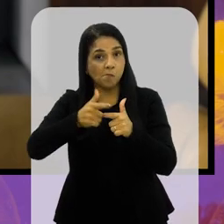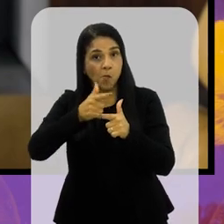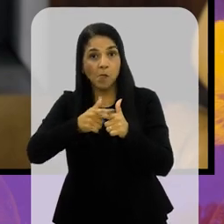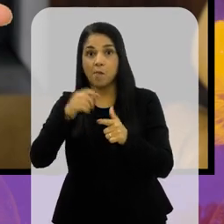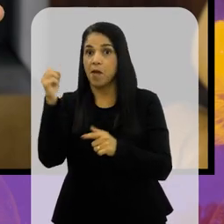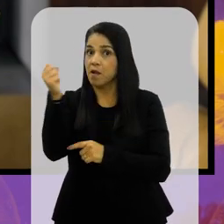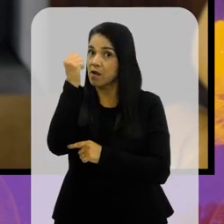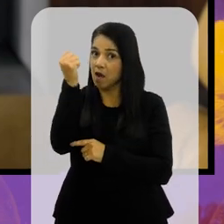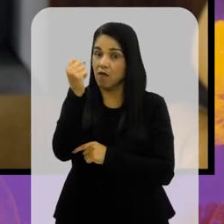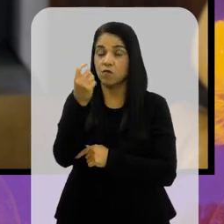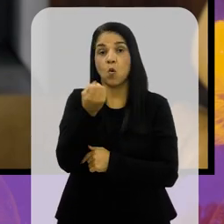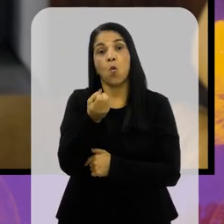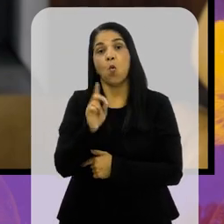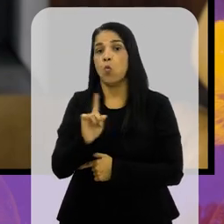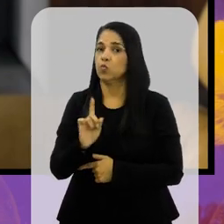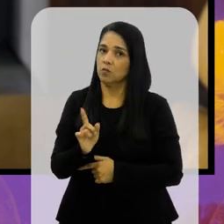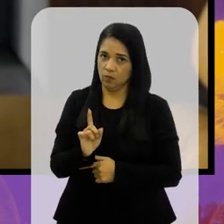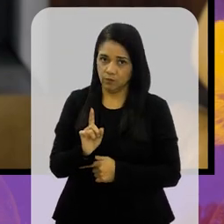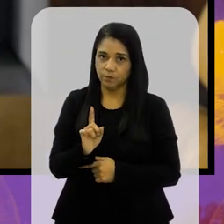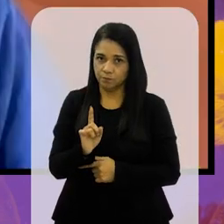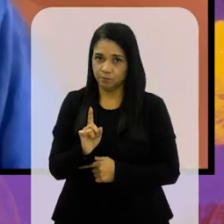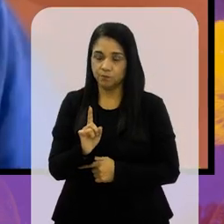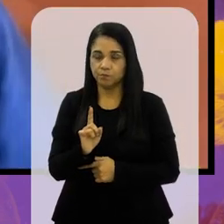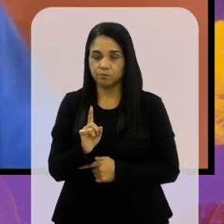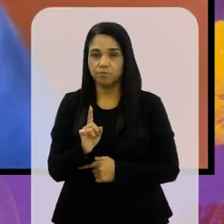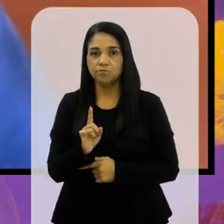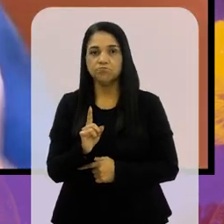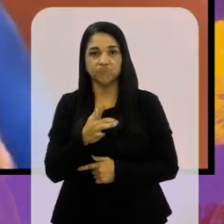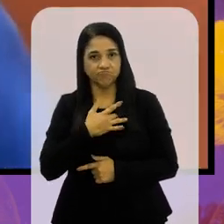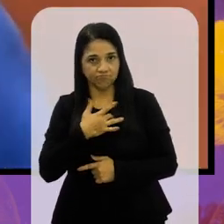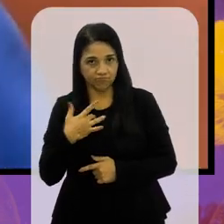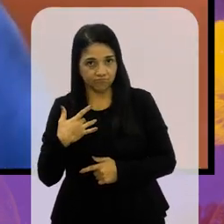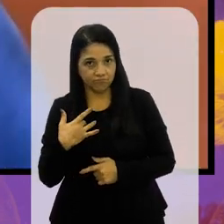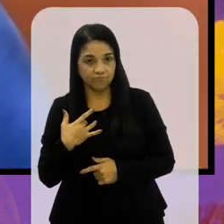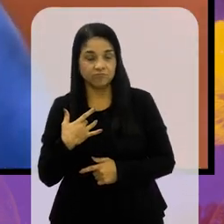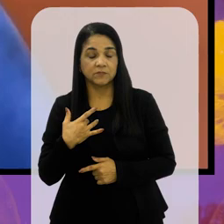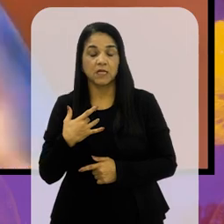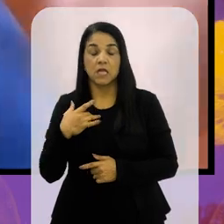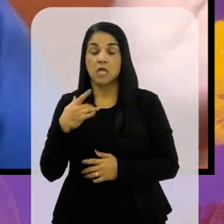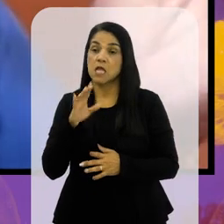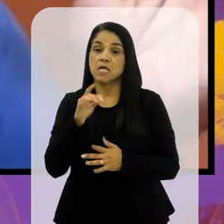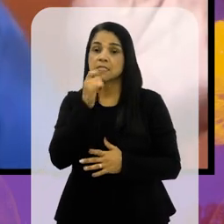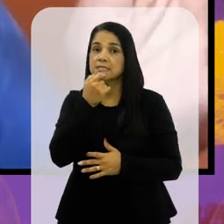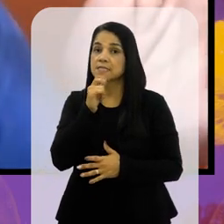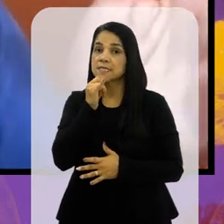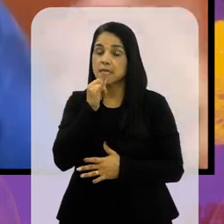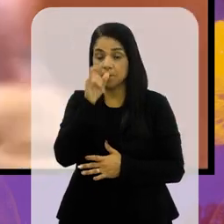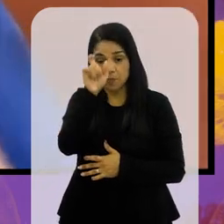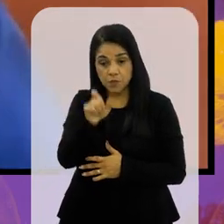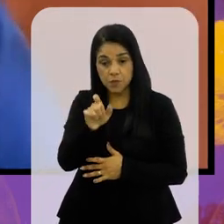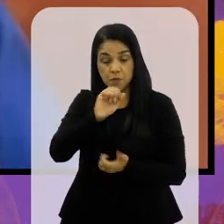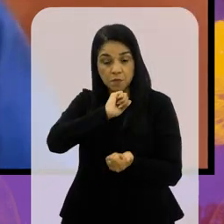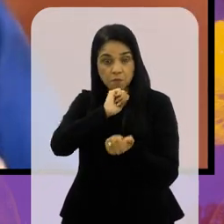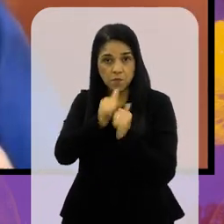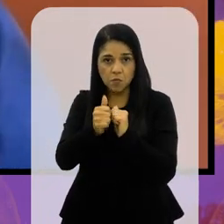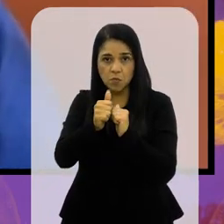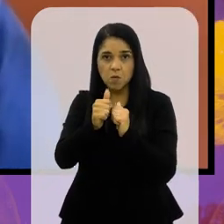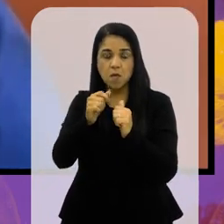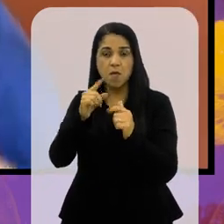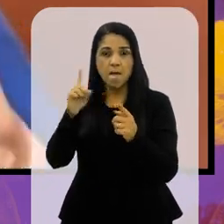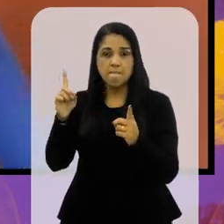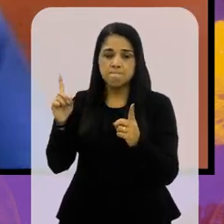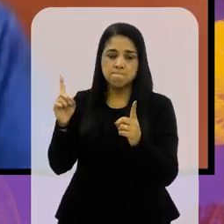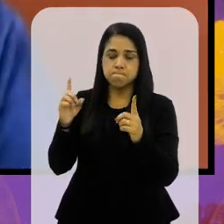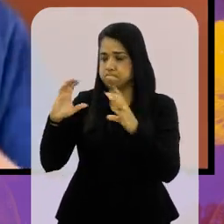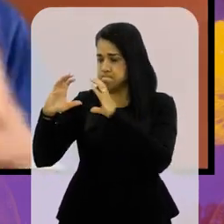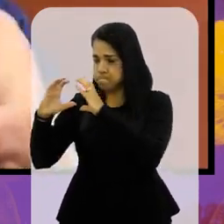problema que pode ser grave ou não, né, Mônica? Ou não, mas ele ficou desacordado, que é uma coisa normal.